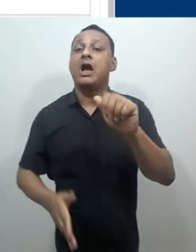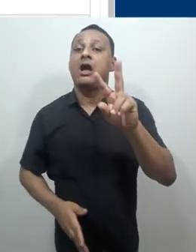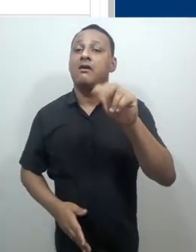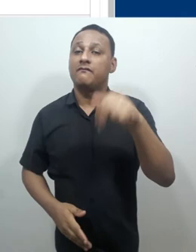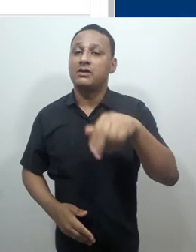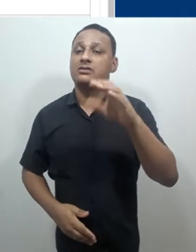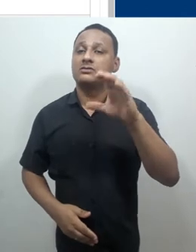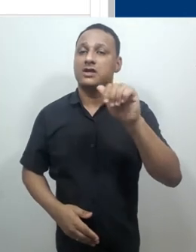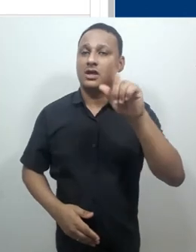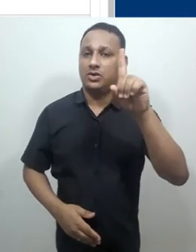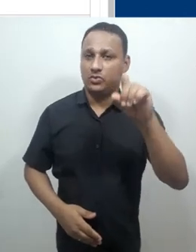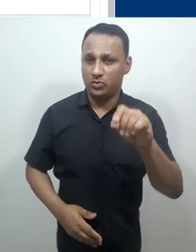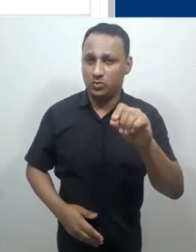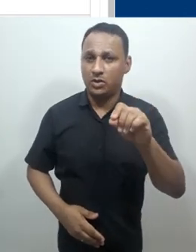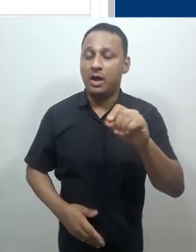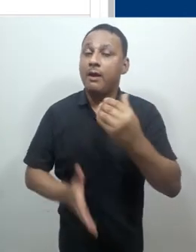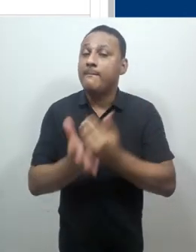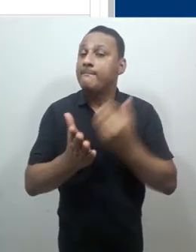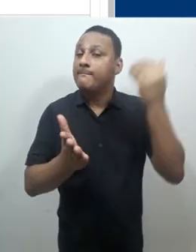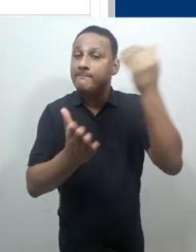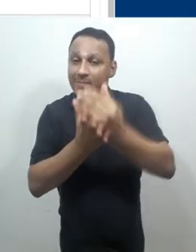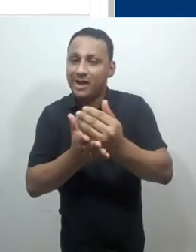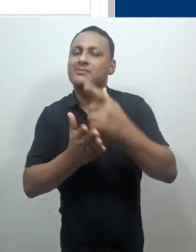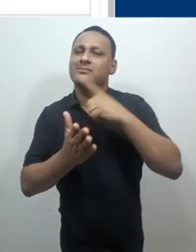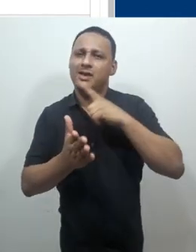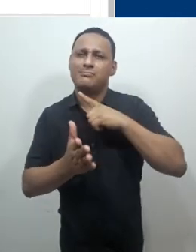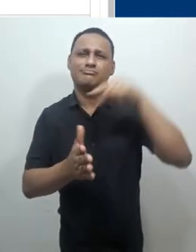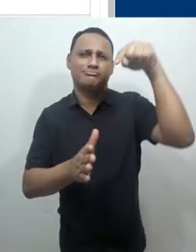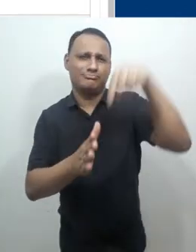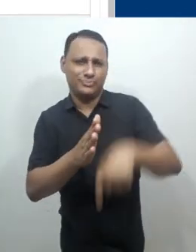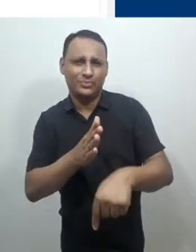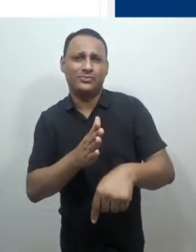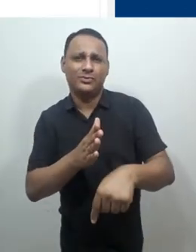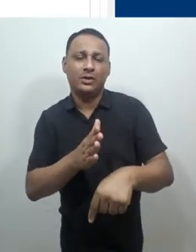que nos levará a uma nova página de criação do tópico.